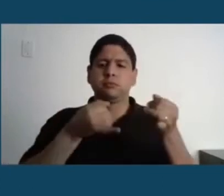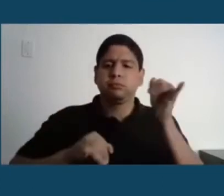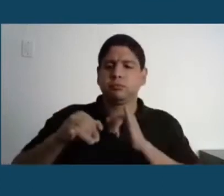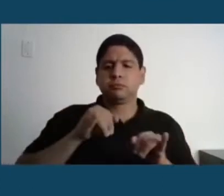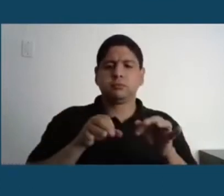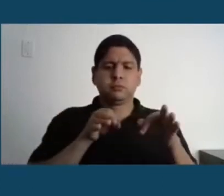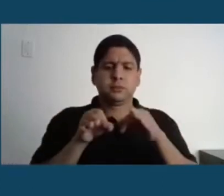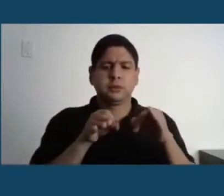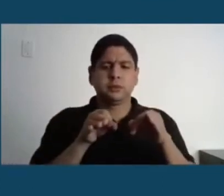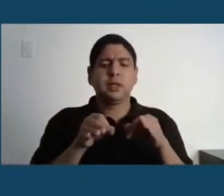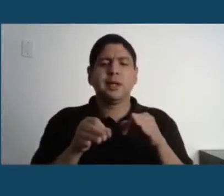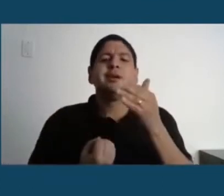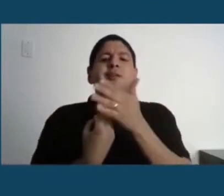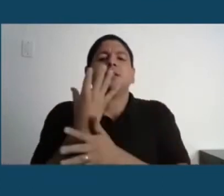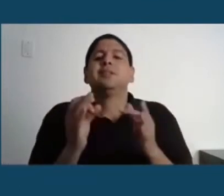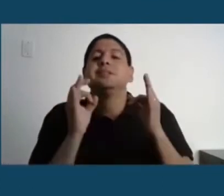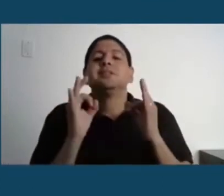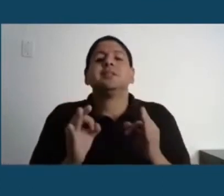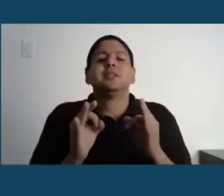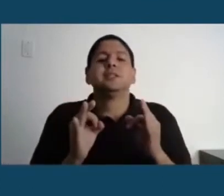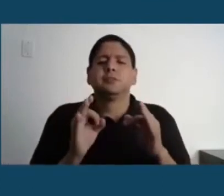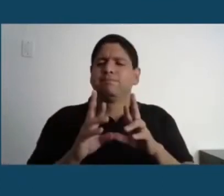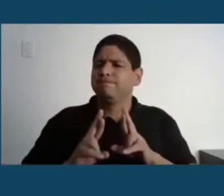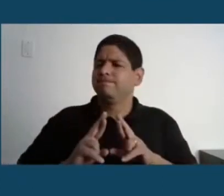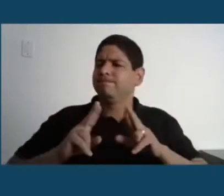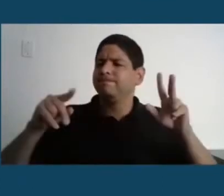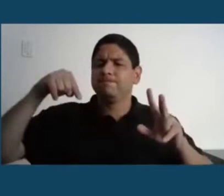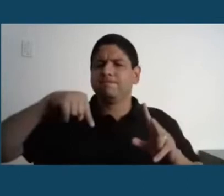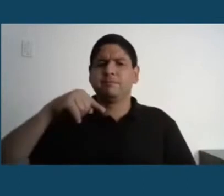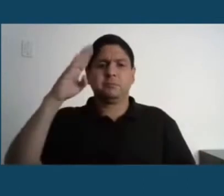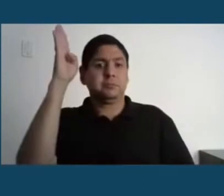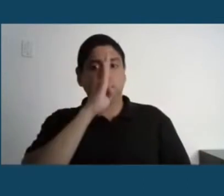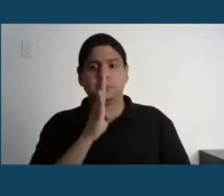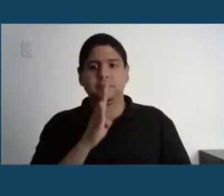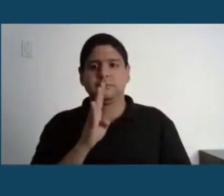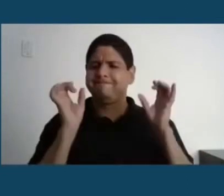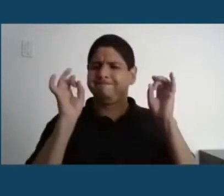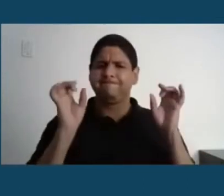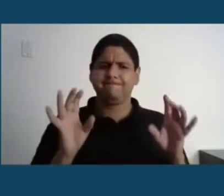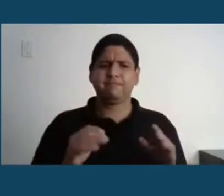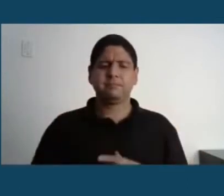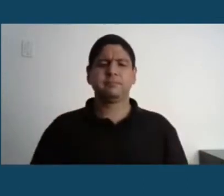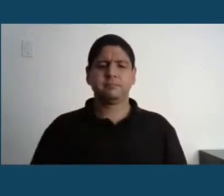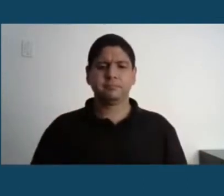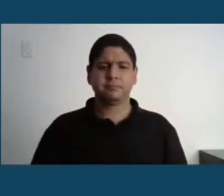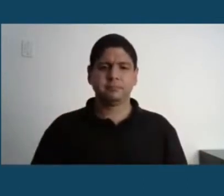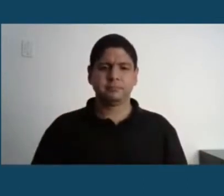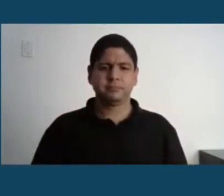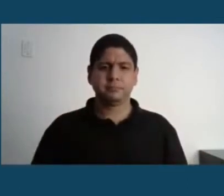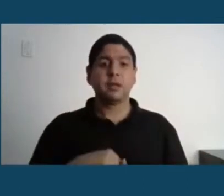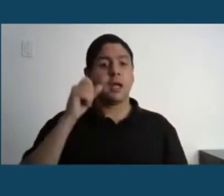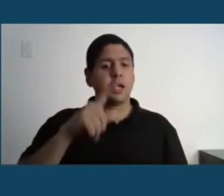fará muita diferença no nosso país, um laboratório que lidera um projeto chamado